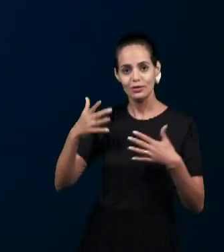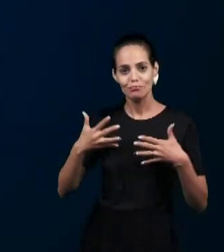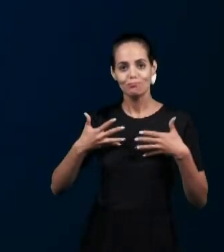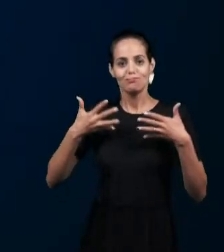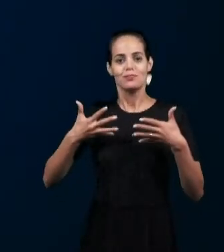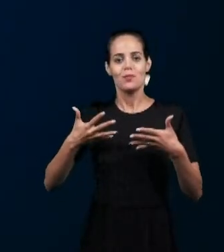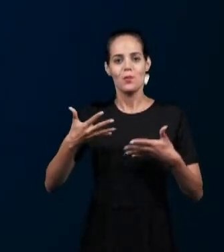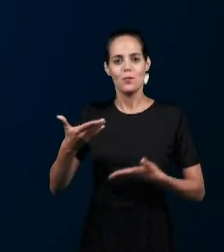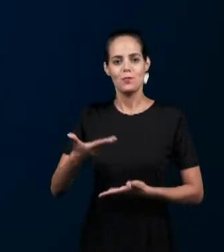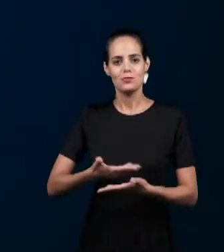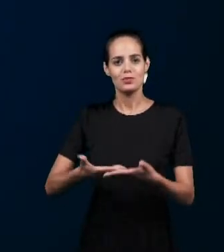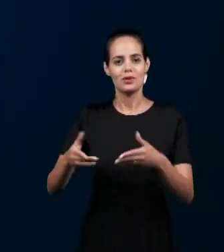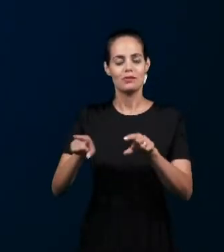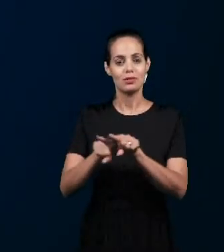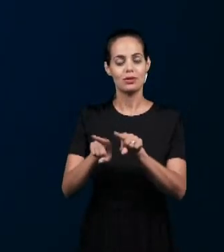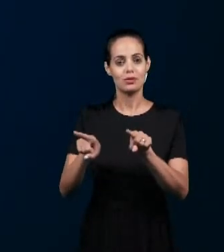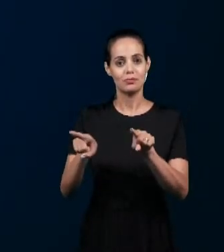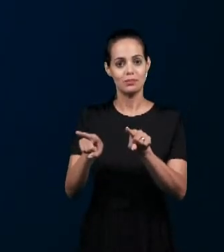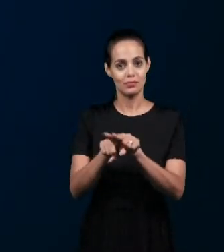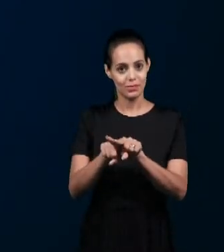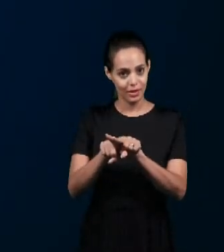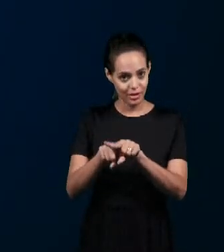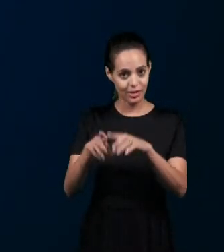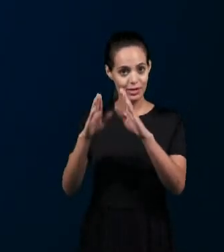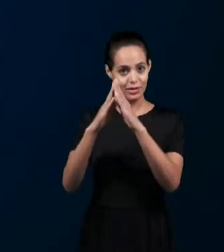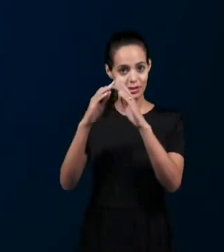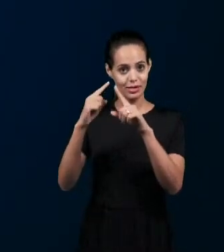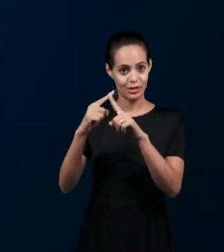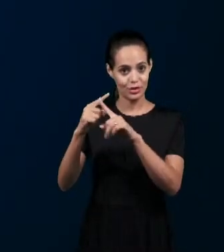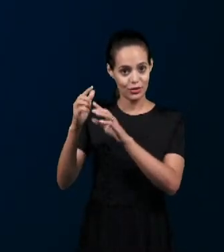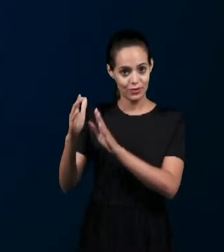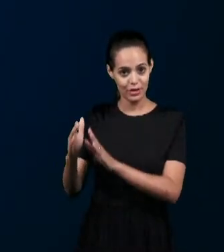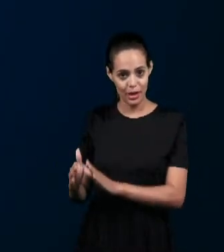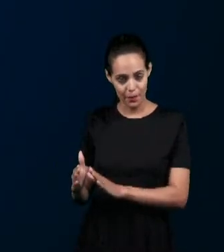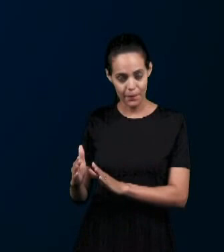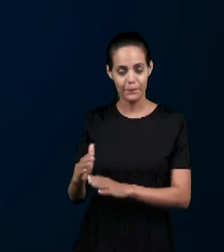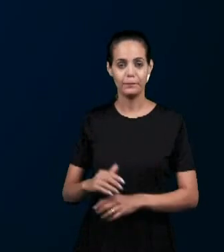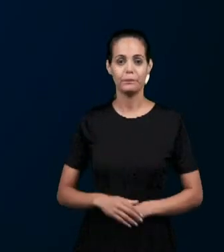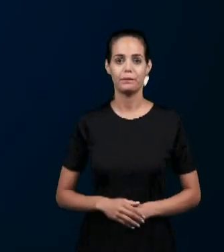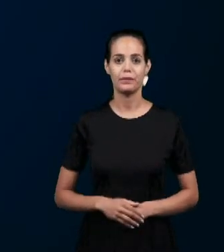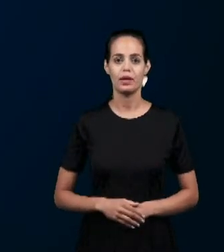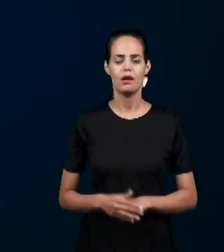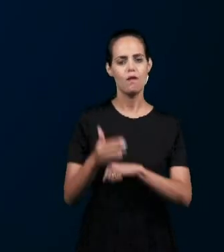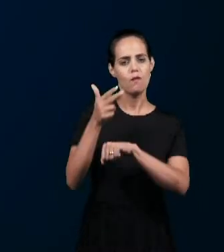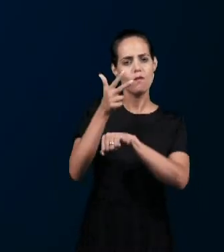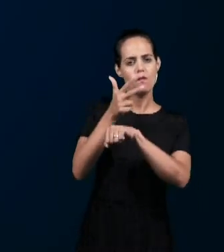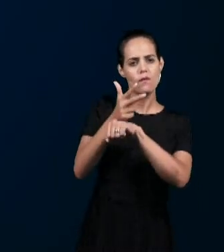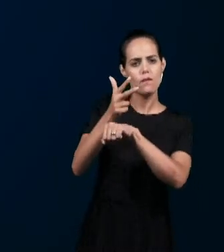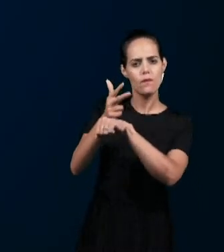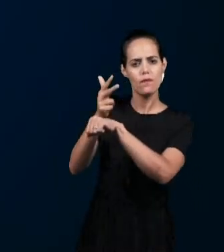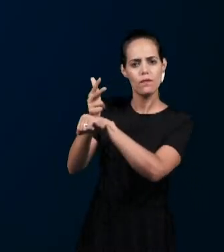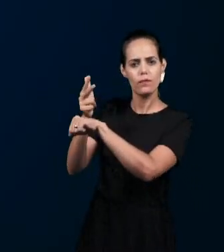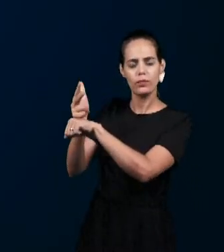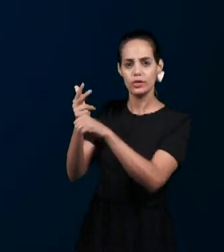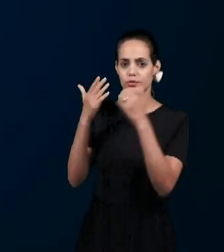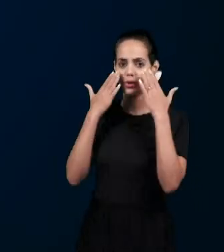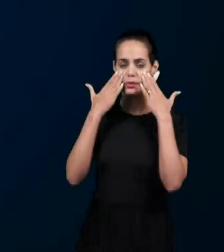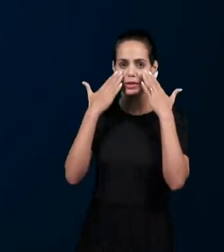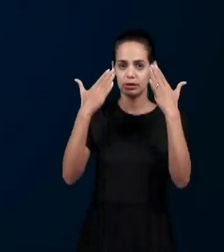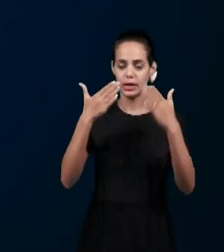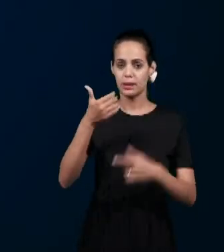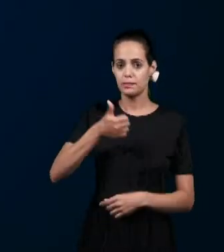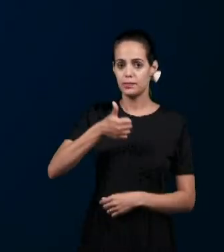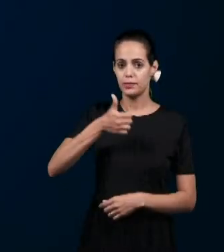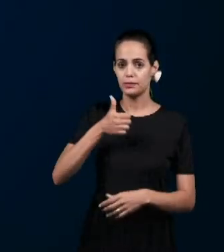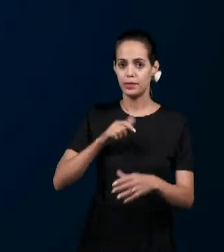Muito bem Os primeiros vídeos que nós vamos apresentar Vão agora apresentar respostas a esta primeira pergunta